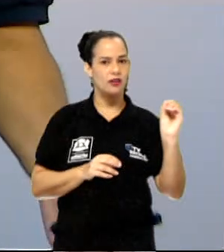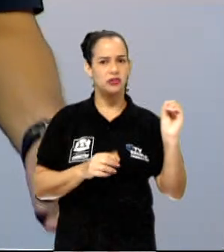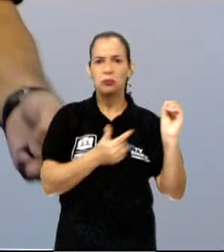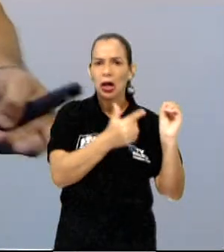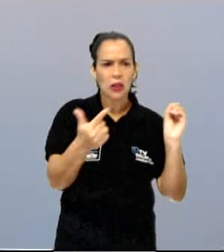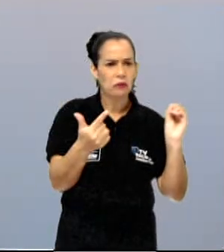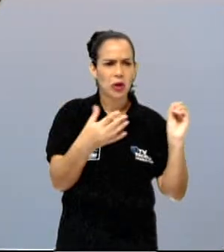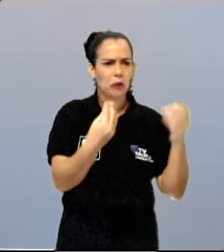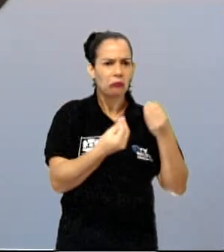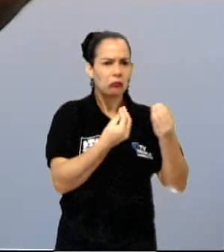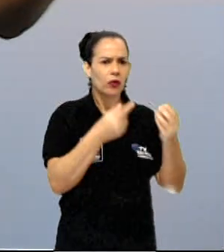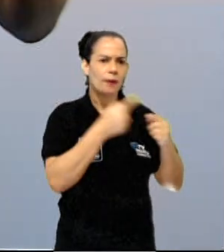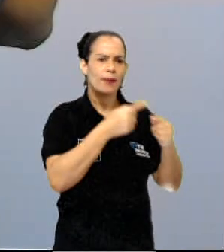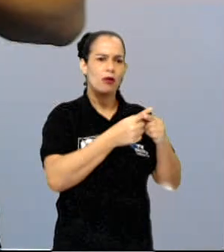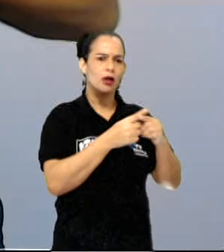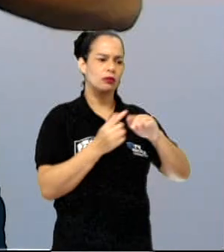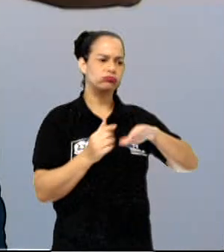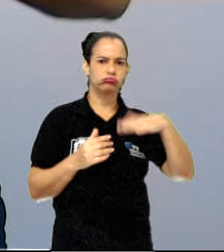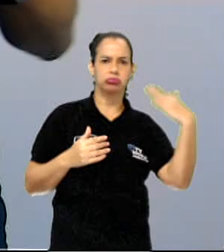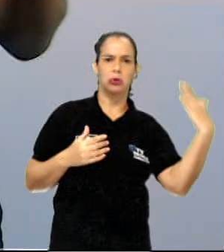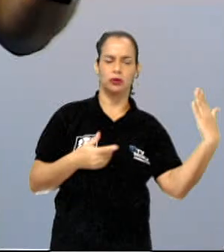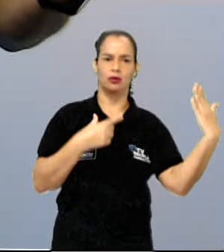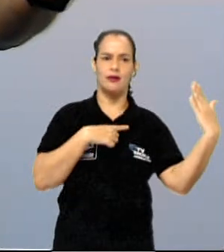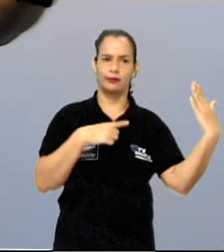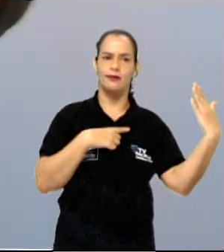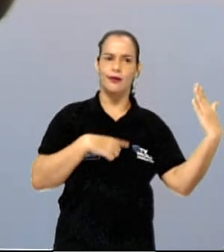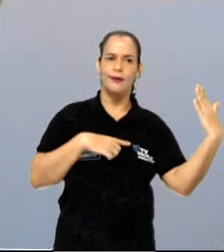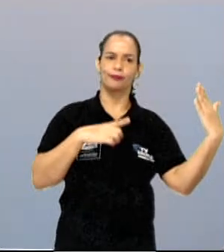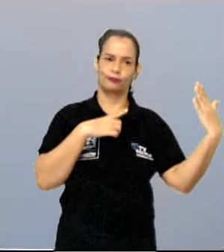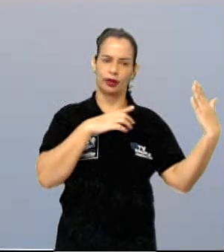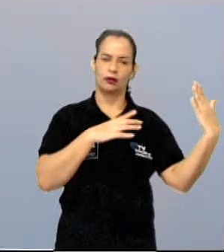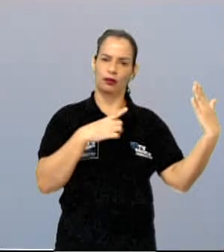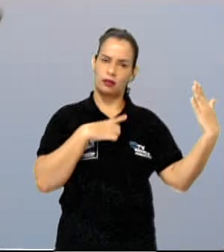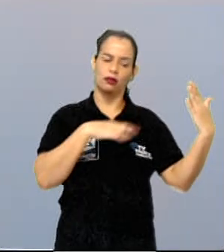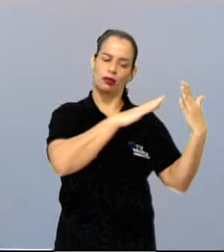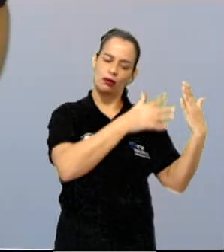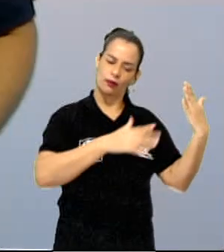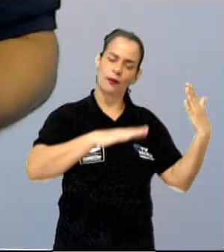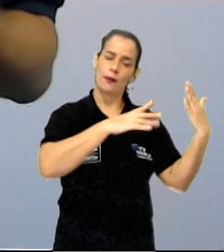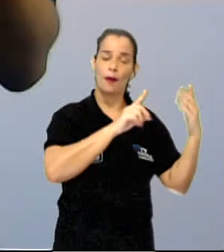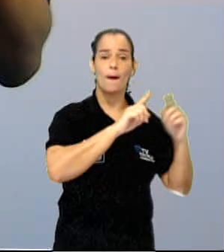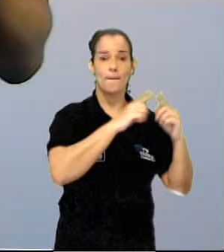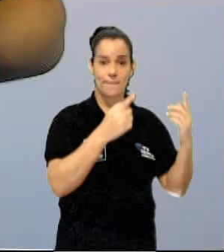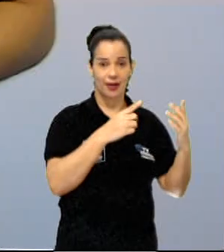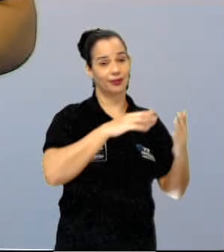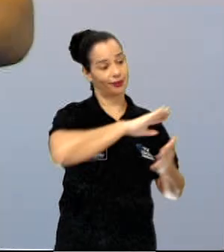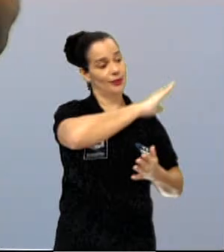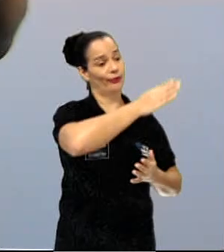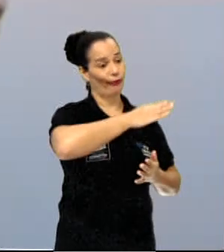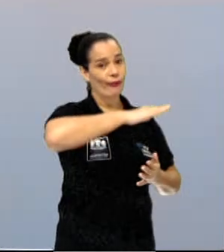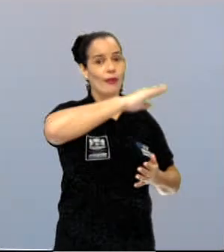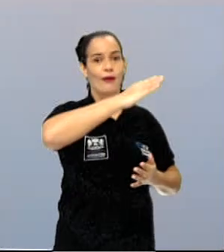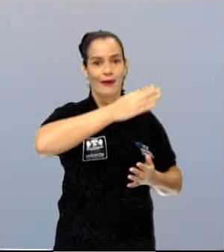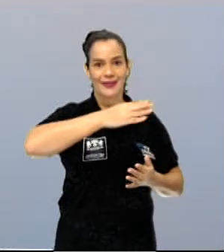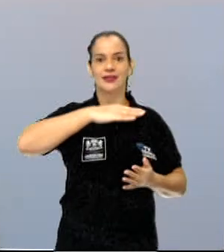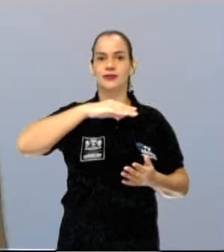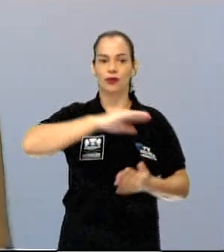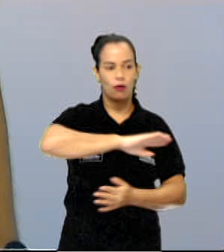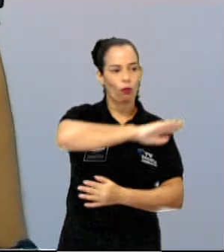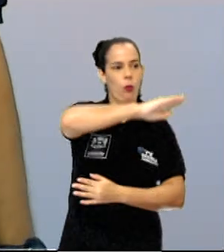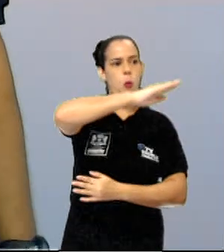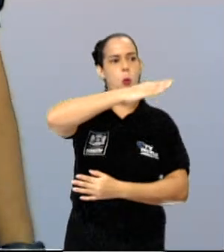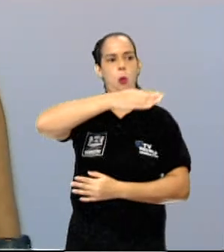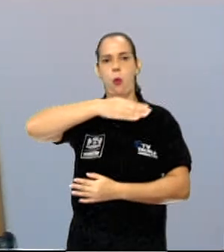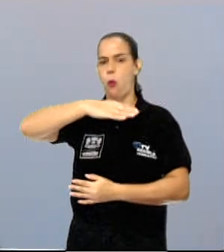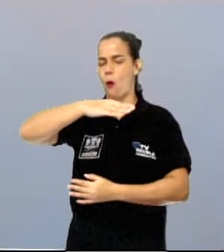para onde ir, já que do outro lado, embora eu tenha ali o Oceano Pacífico, mas do outro lado eu tenho a Cordilheira dos Andes, a montanha. A água não vai